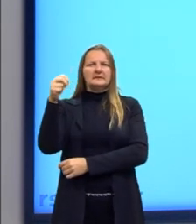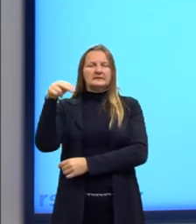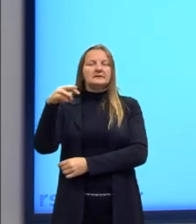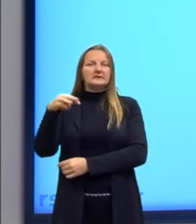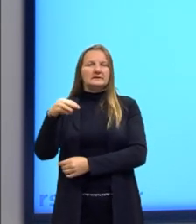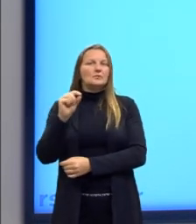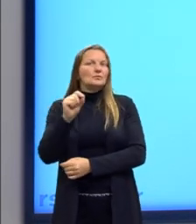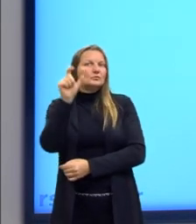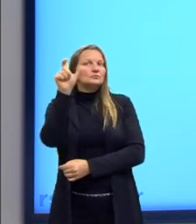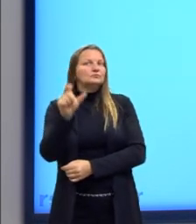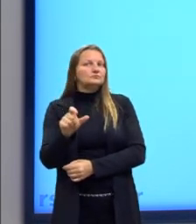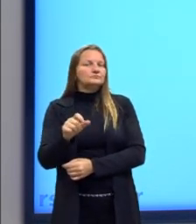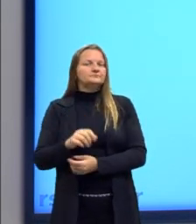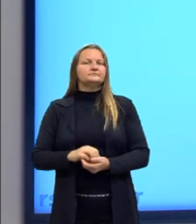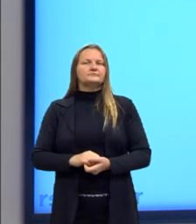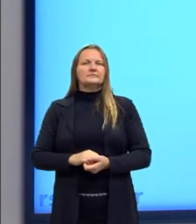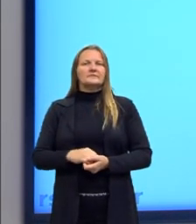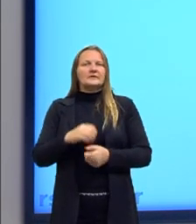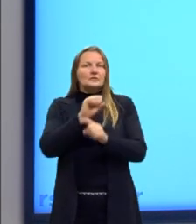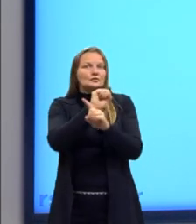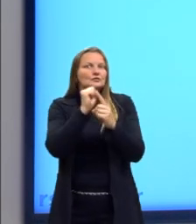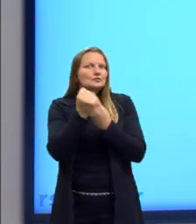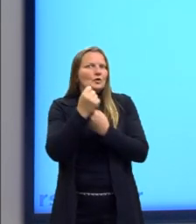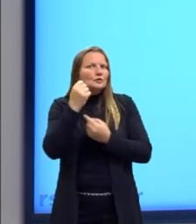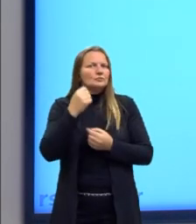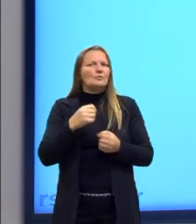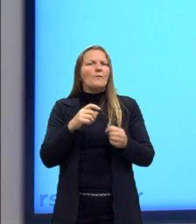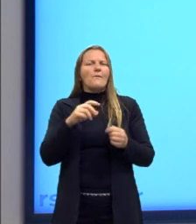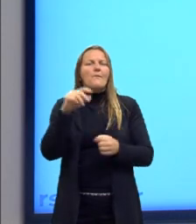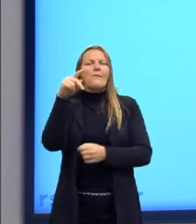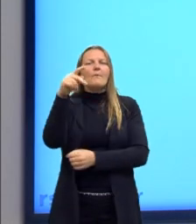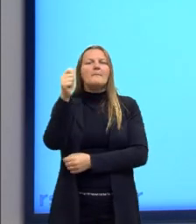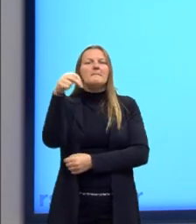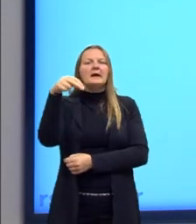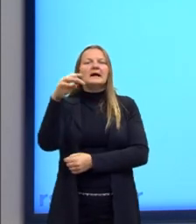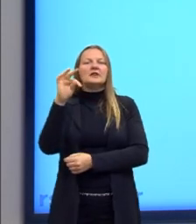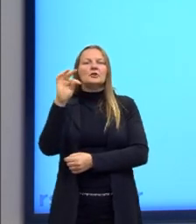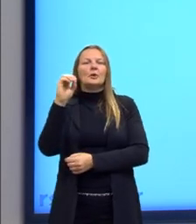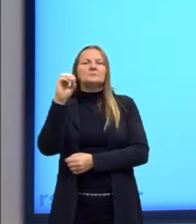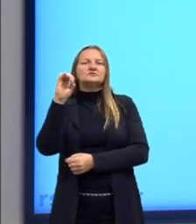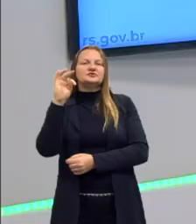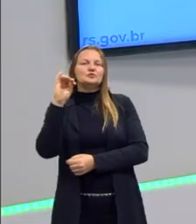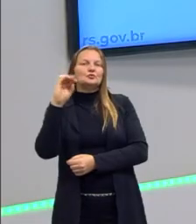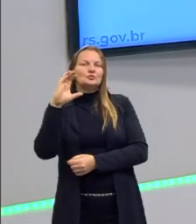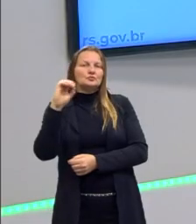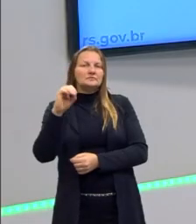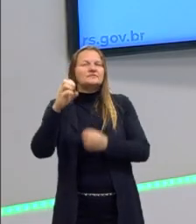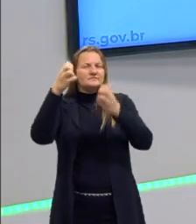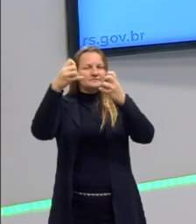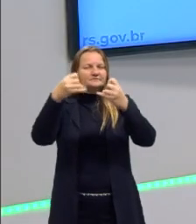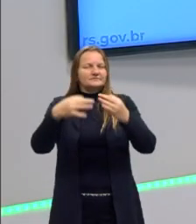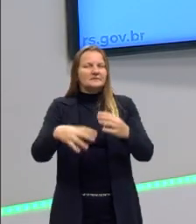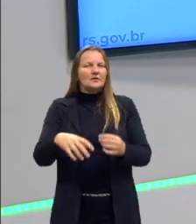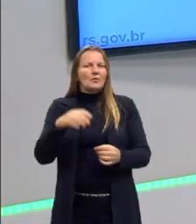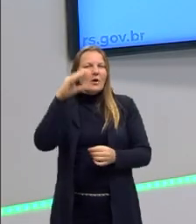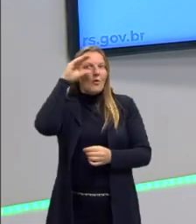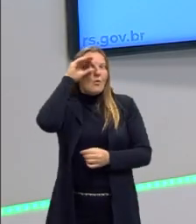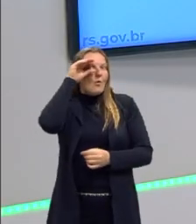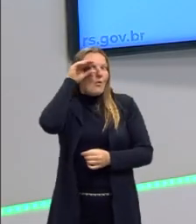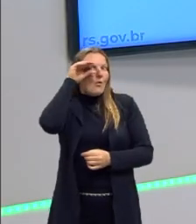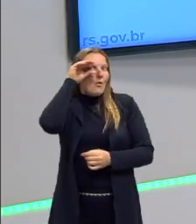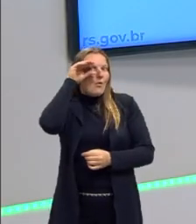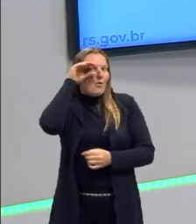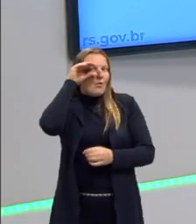aulas, ele concebeu, ele que concebe o panóptico. O que é o panóptico? Seria esse olho mágico.